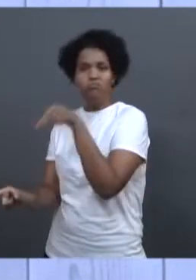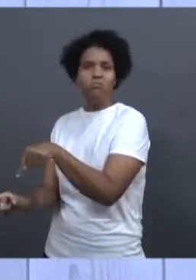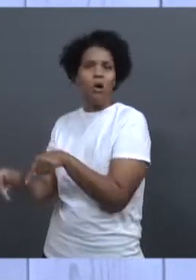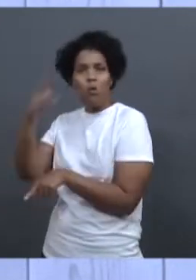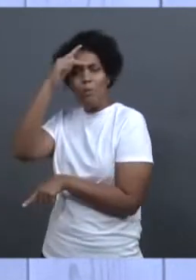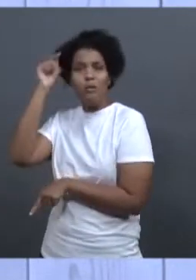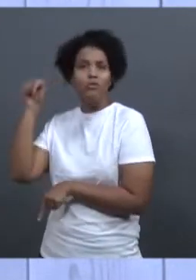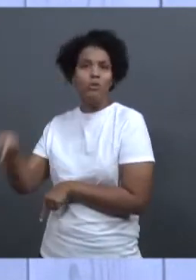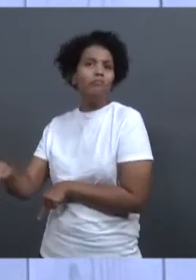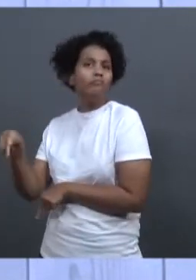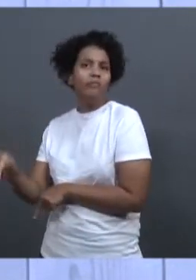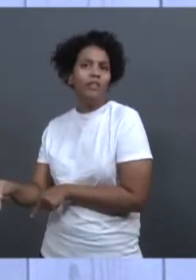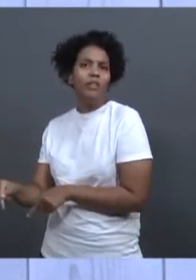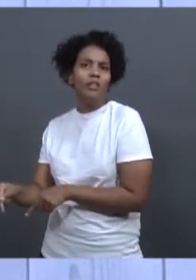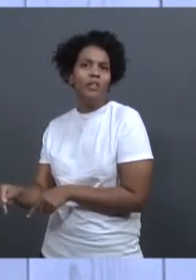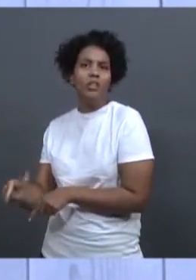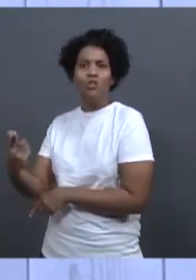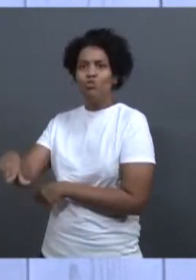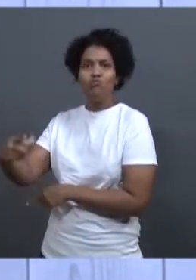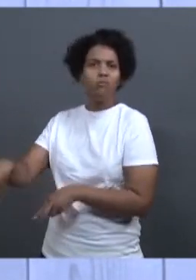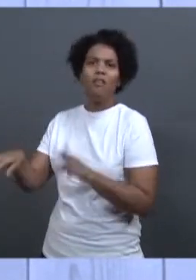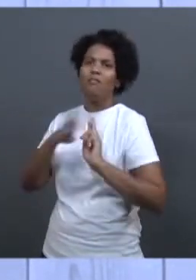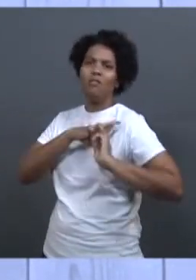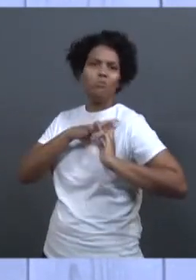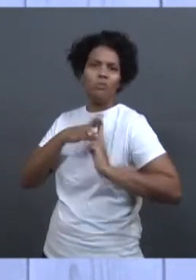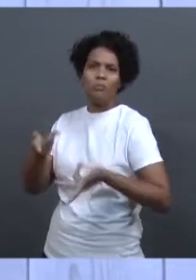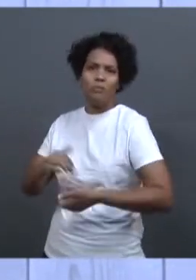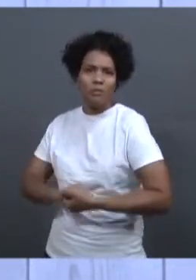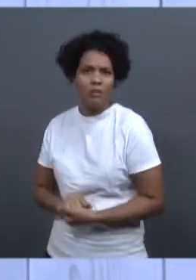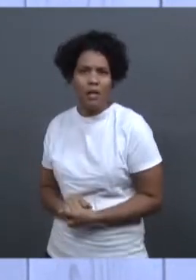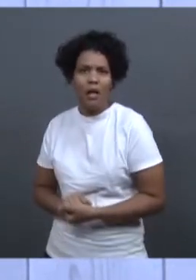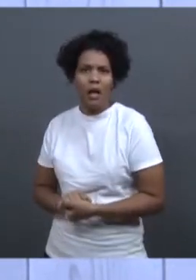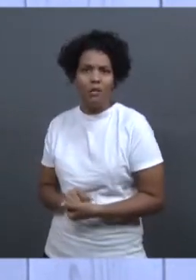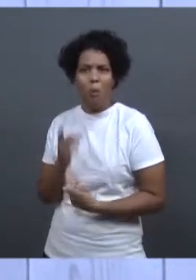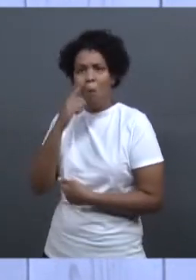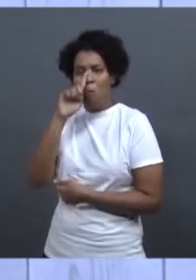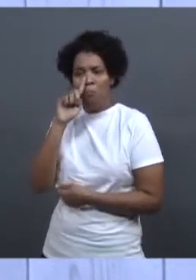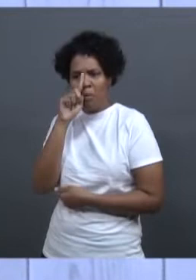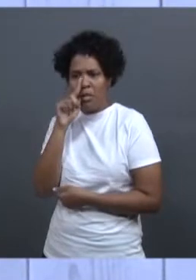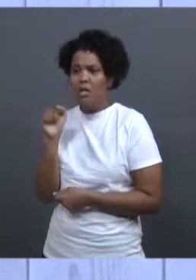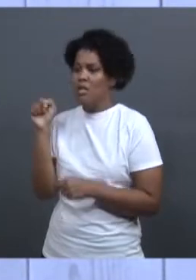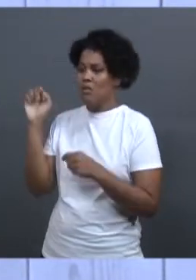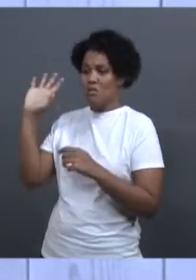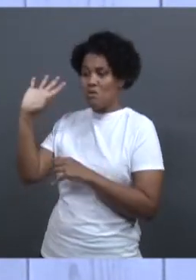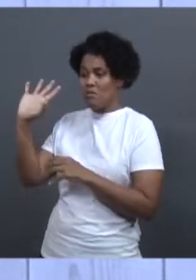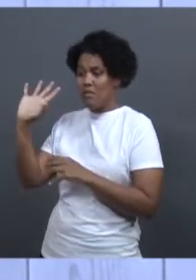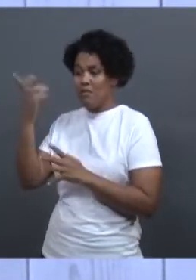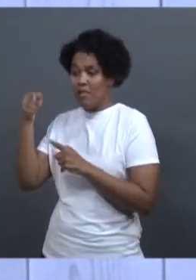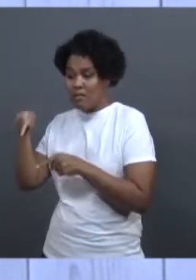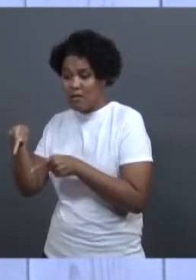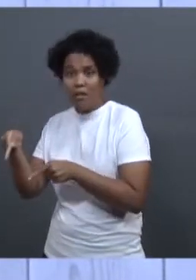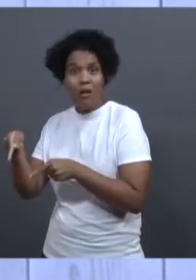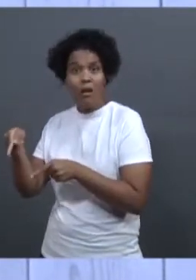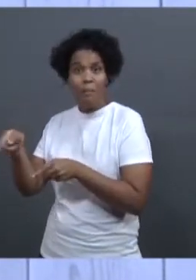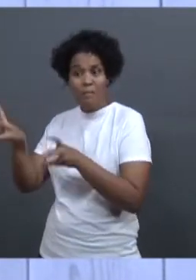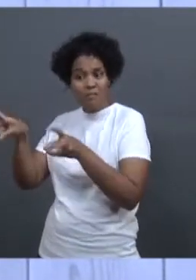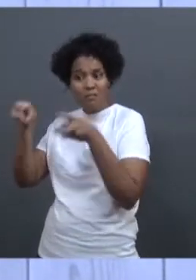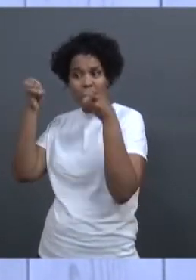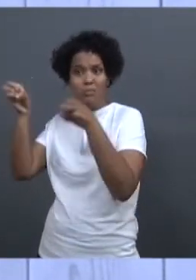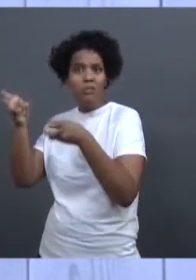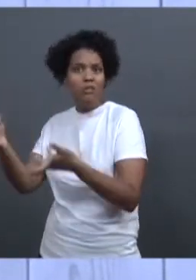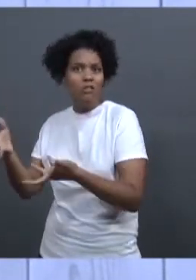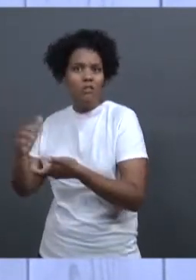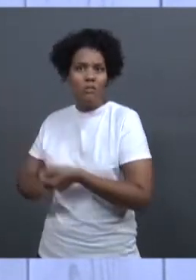que a barragem tenha dado sinal, o risco estava iminente e não se tomou atitudes, né? Então, esse é um ponto fundamental.